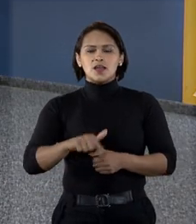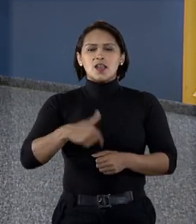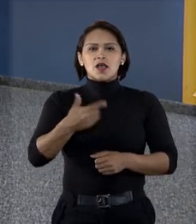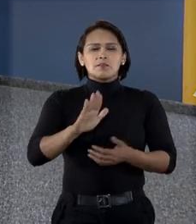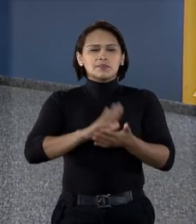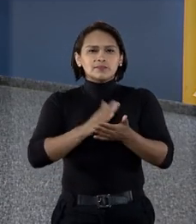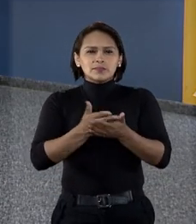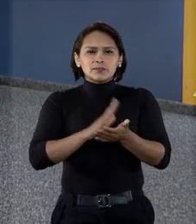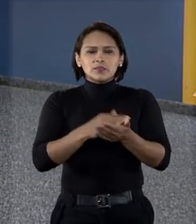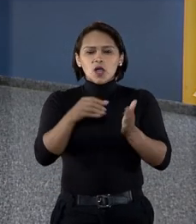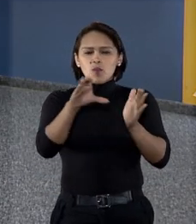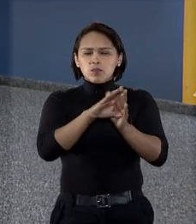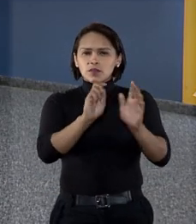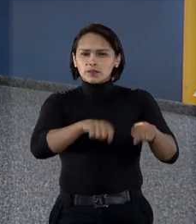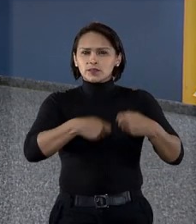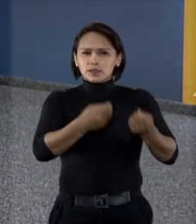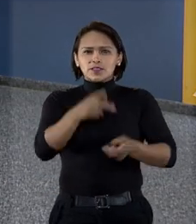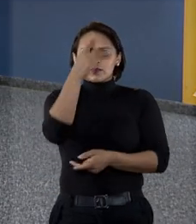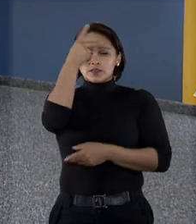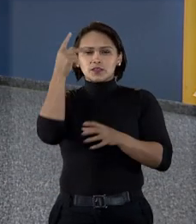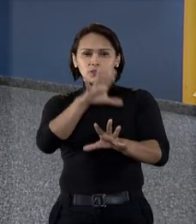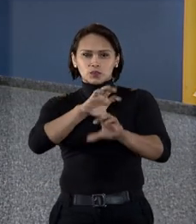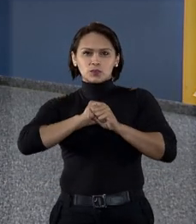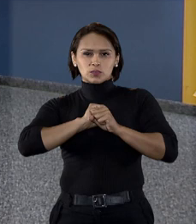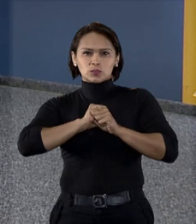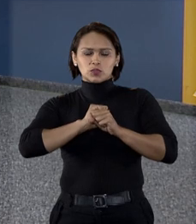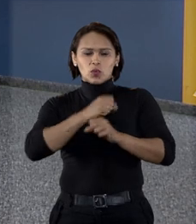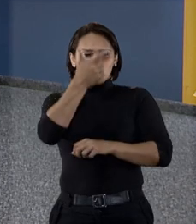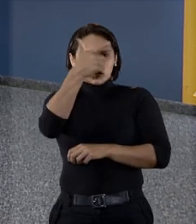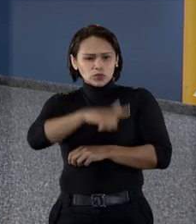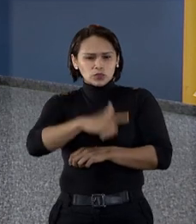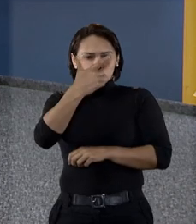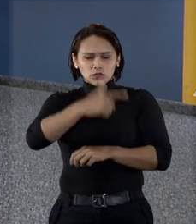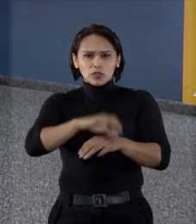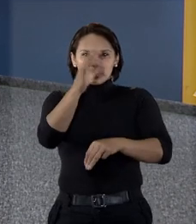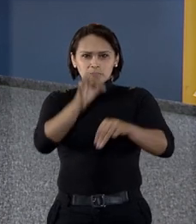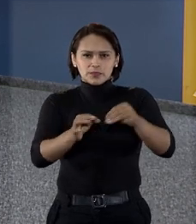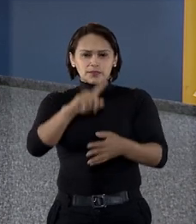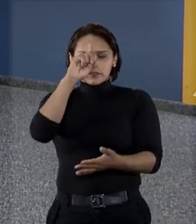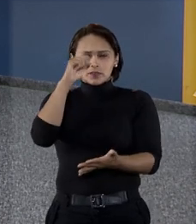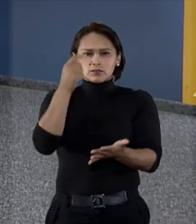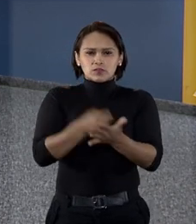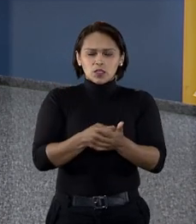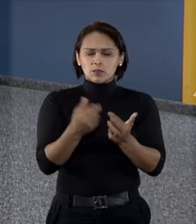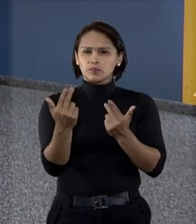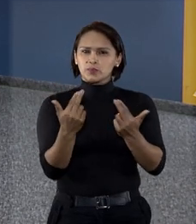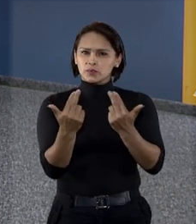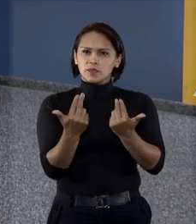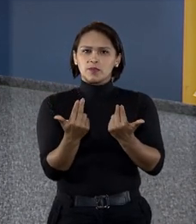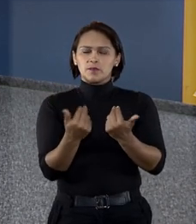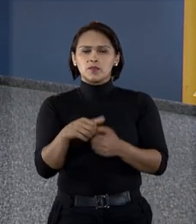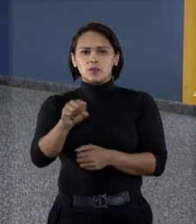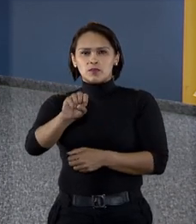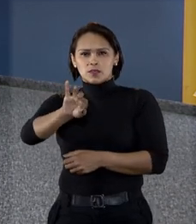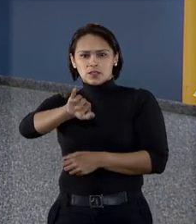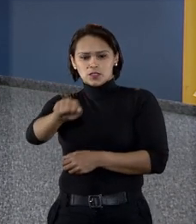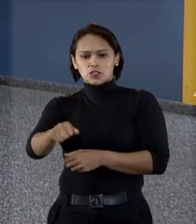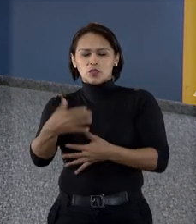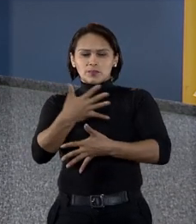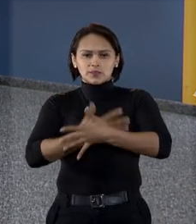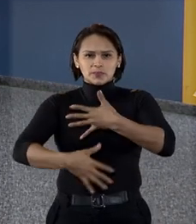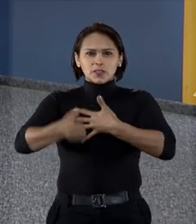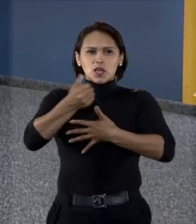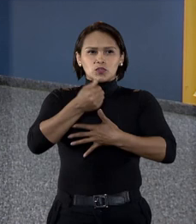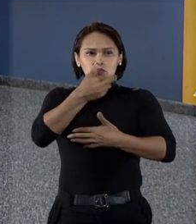Após interpretar o Código de Defesa do Consumidor e repetir as decisões sobre um mesmo assunto, o STJ